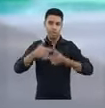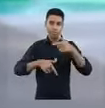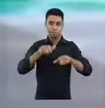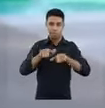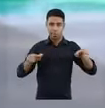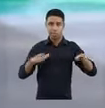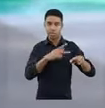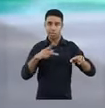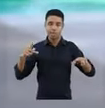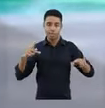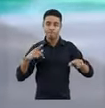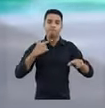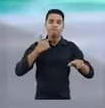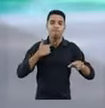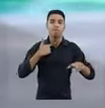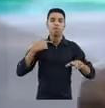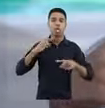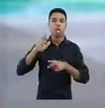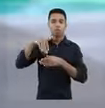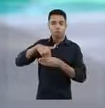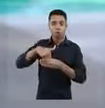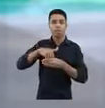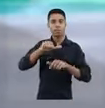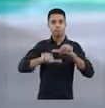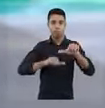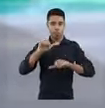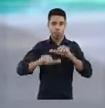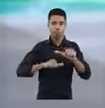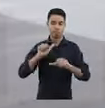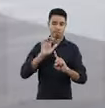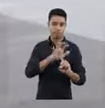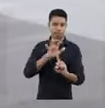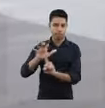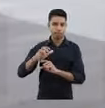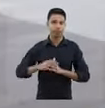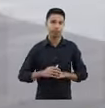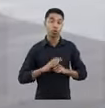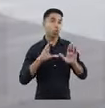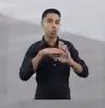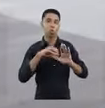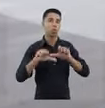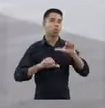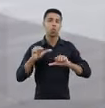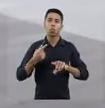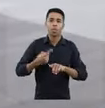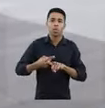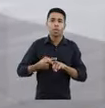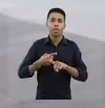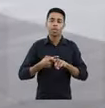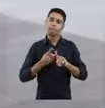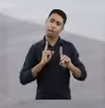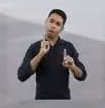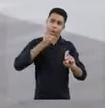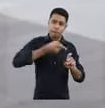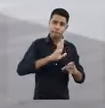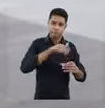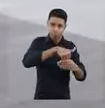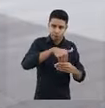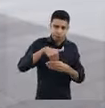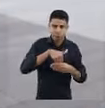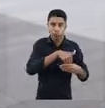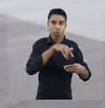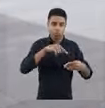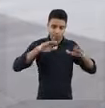da coação àquele corpo dos trabalhadores para que eles mudem a sua orientação política. Por que, então, nós criamos esse conceito? Porque o assédio